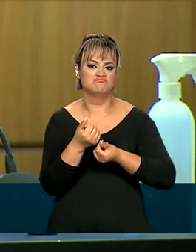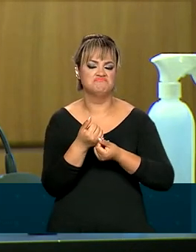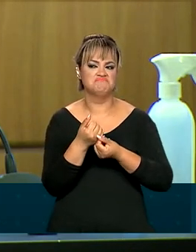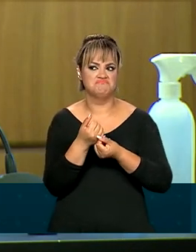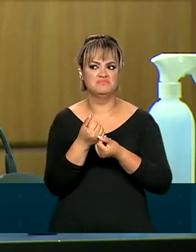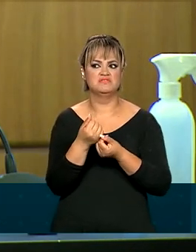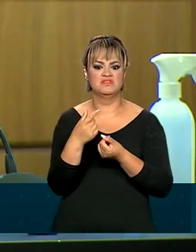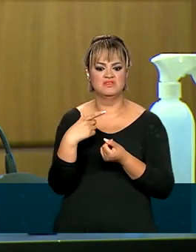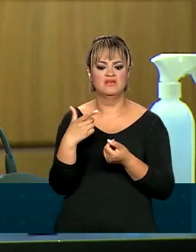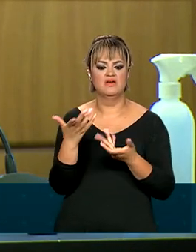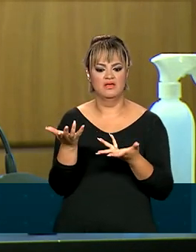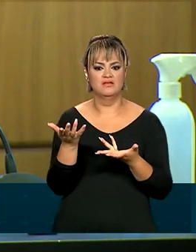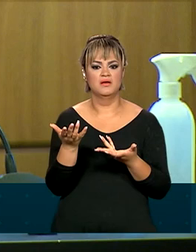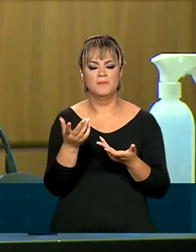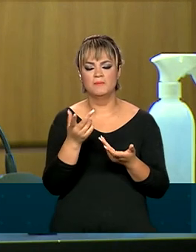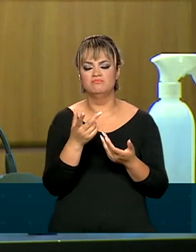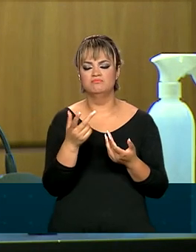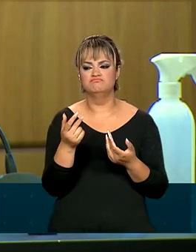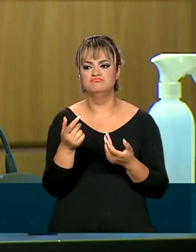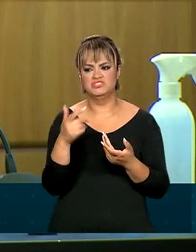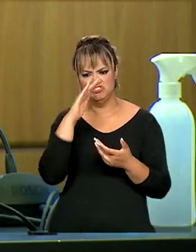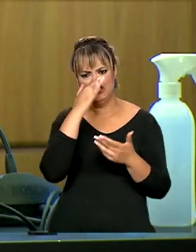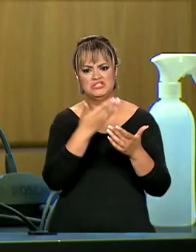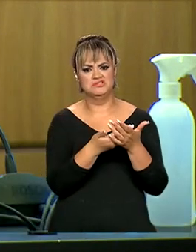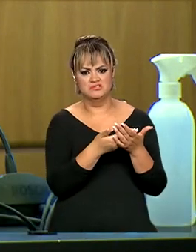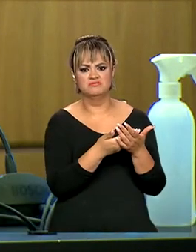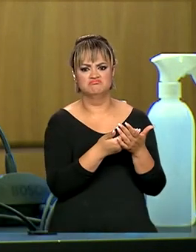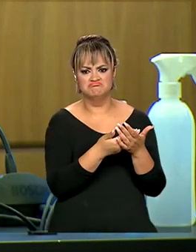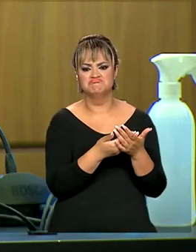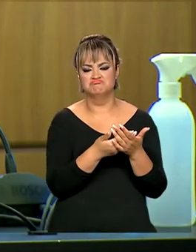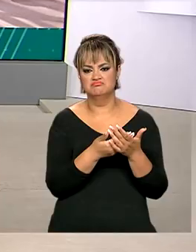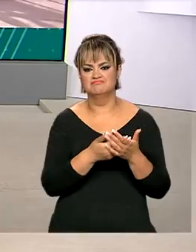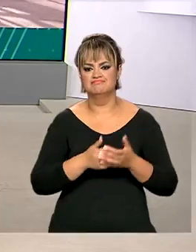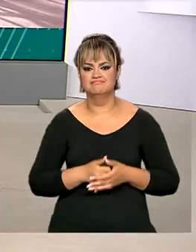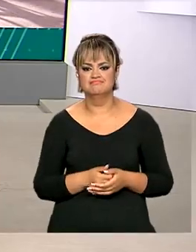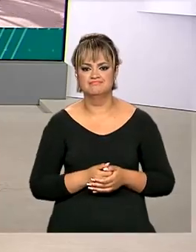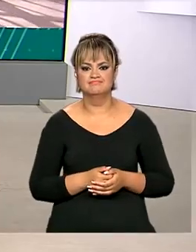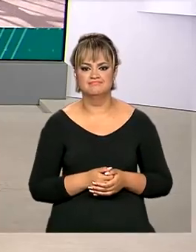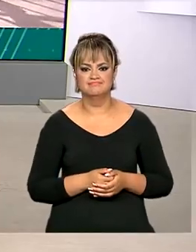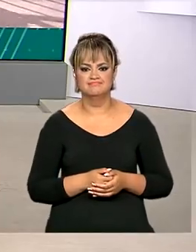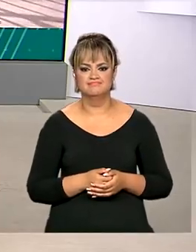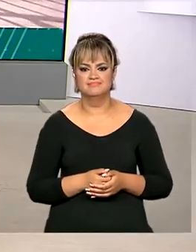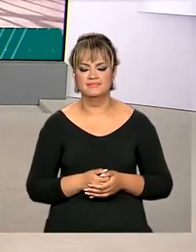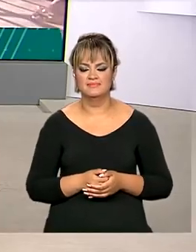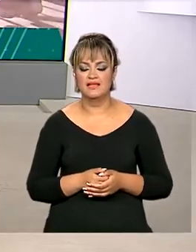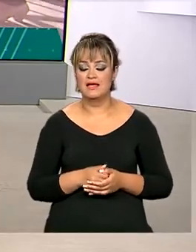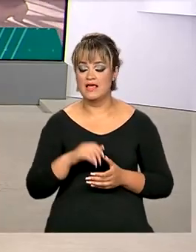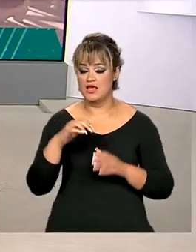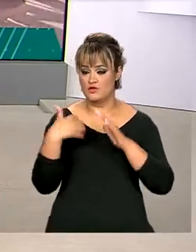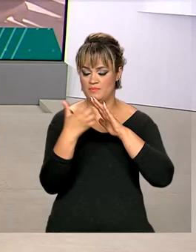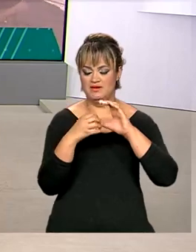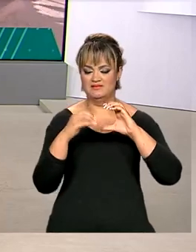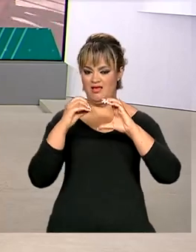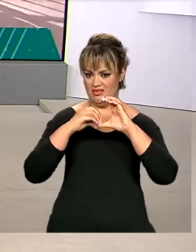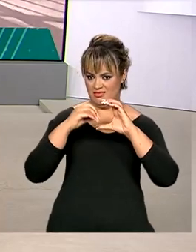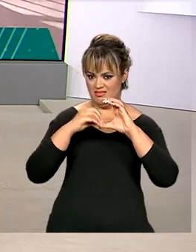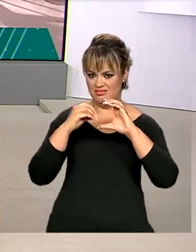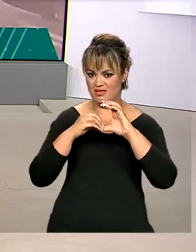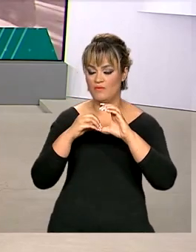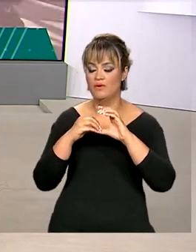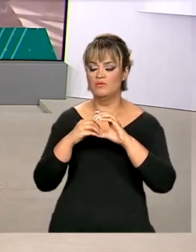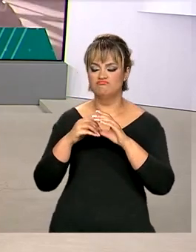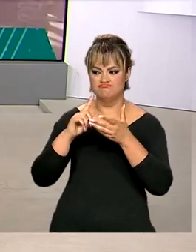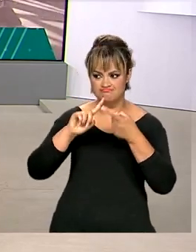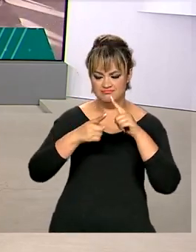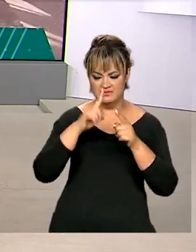Praticamente boa parte dos agentes com muita confiança, ou confiança completa. A Anatel aprovou o prefixo de telefone